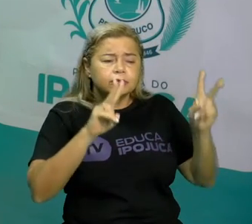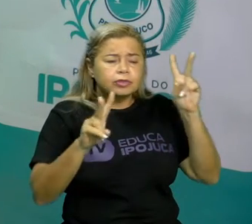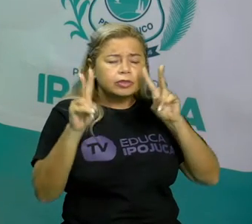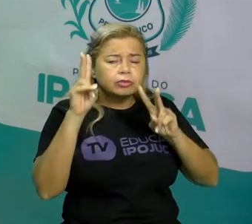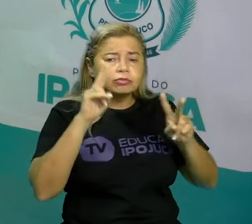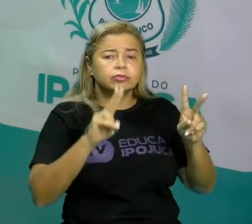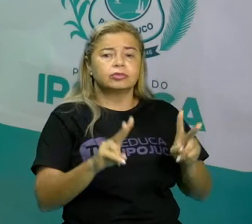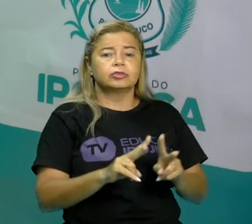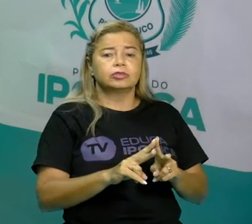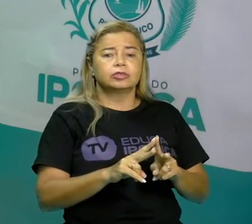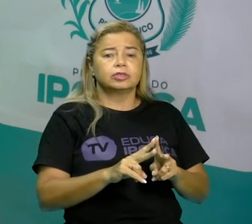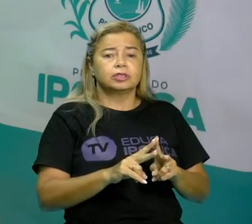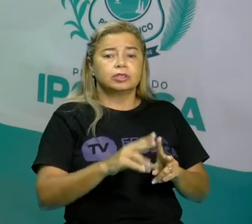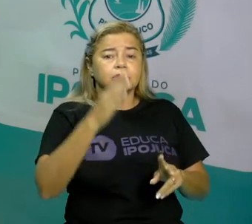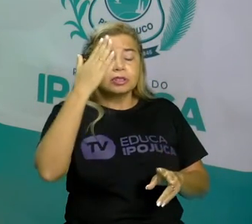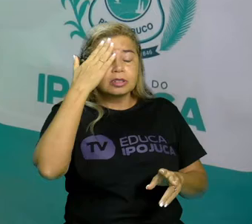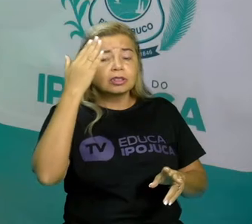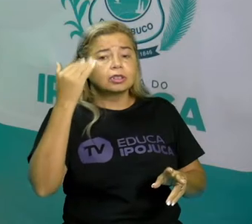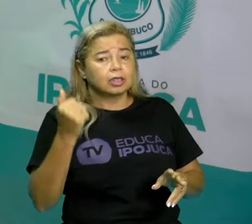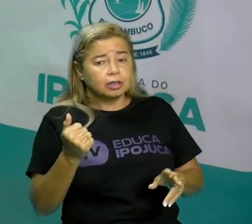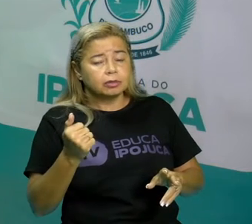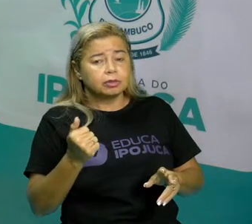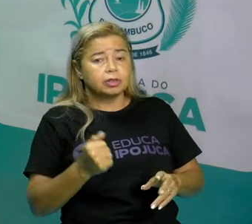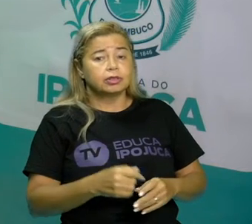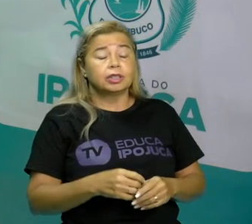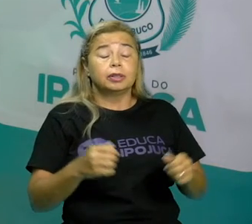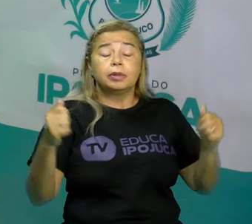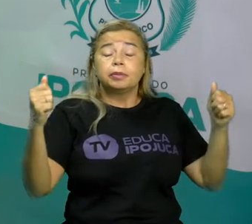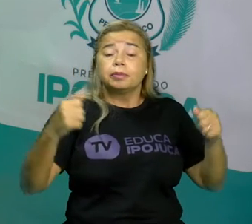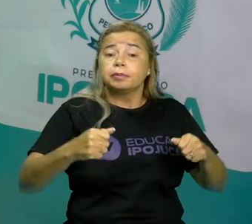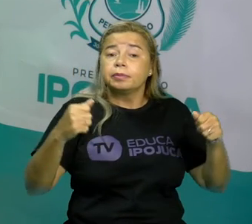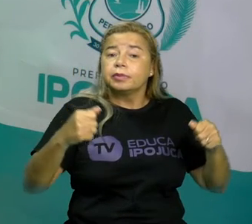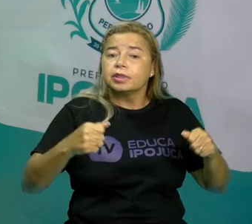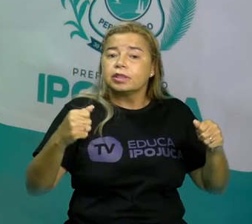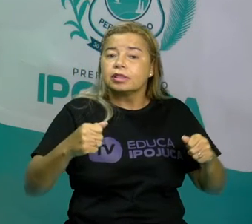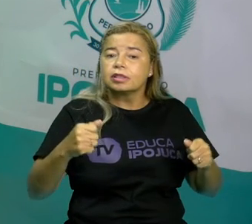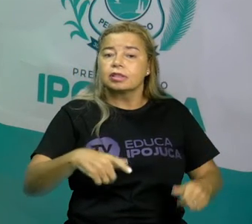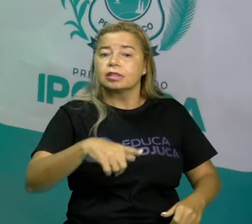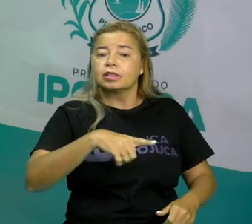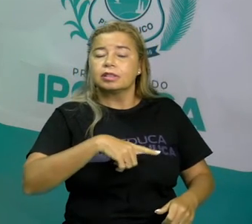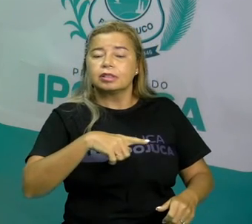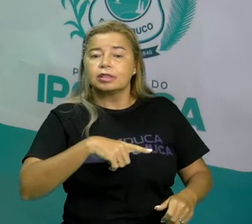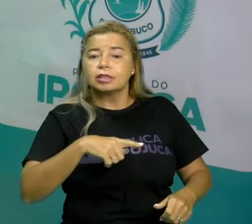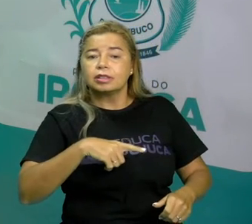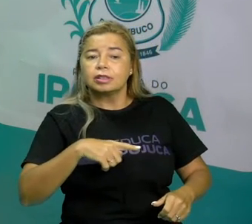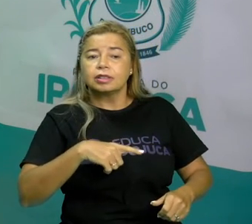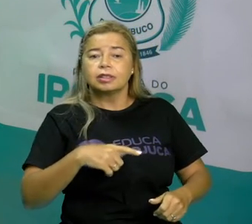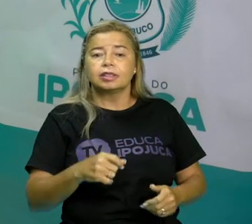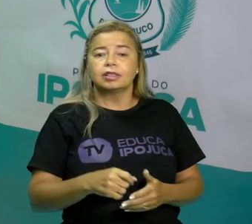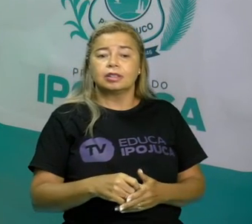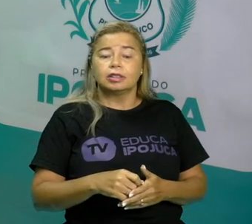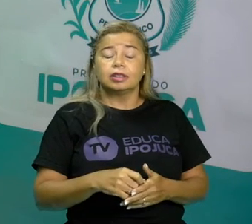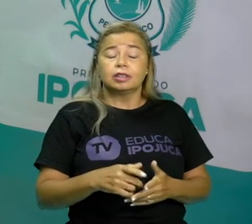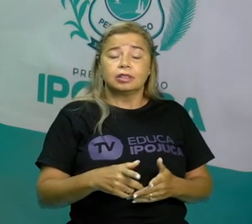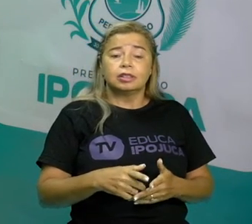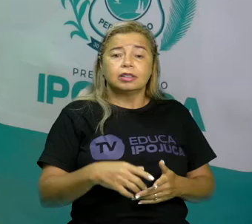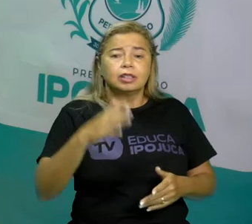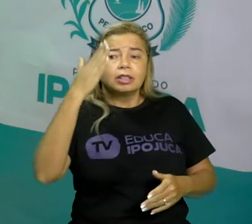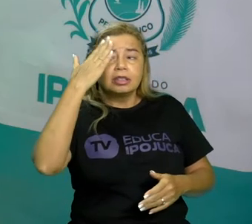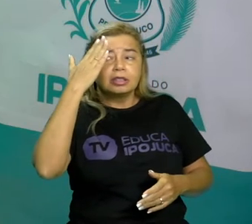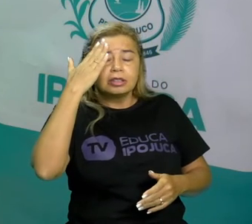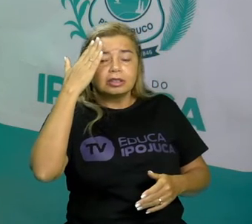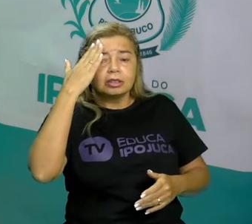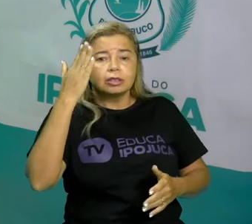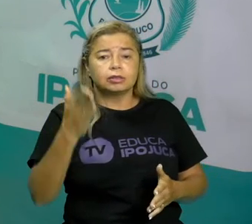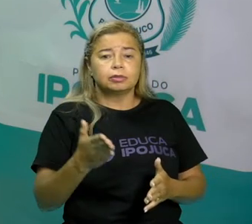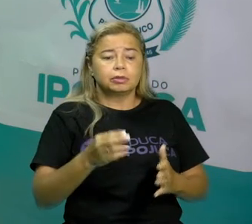Temos que ter cuidado com histórias que tem narrador. Porque o narrador, ele fala e coloca os personagens na frente para continuar.